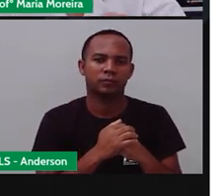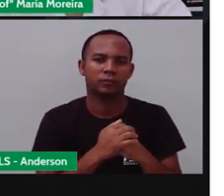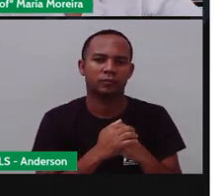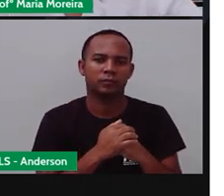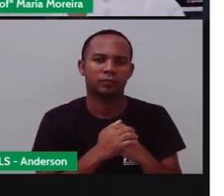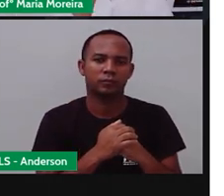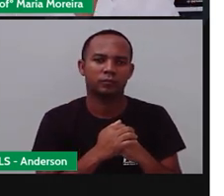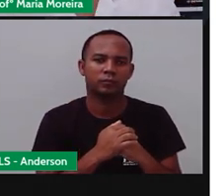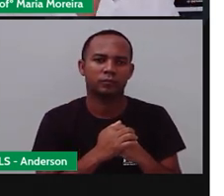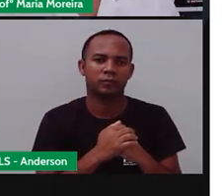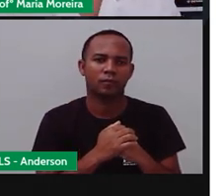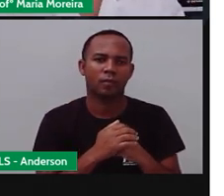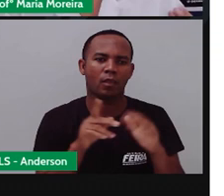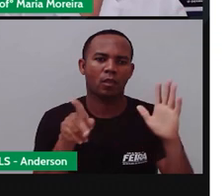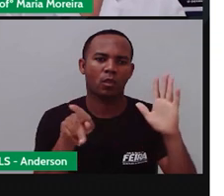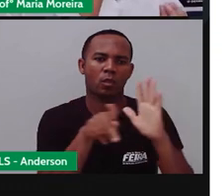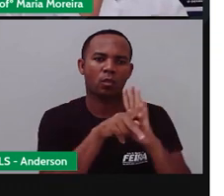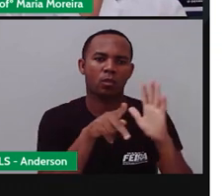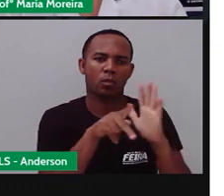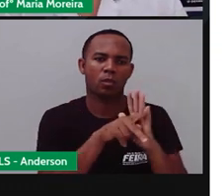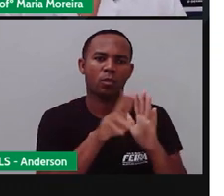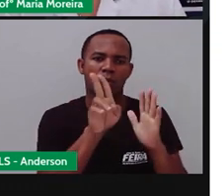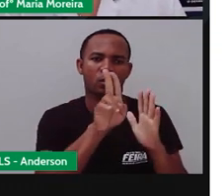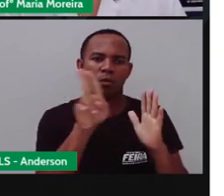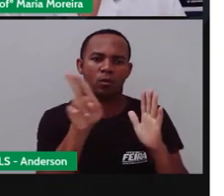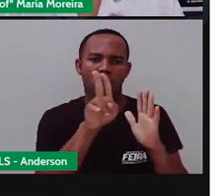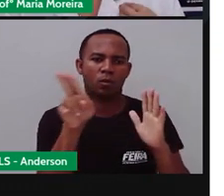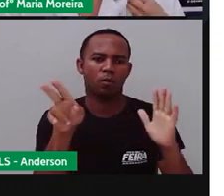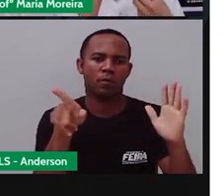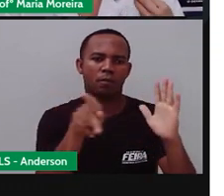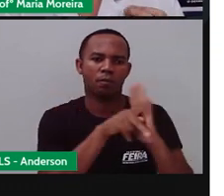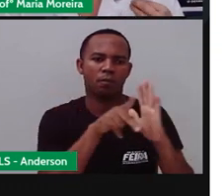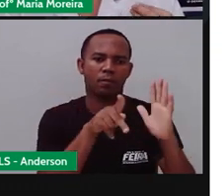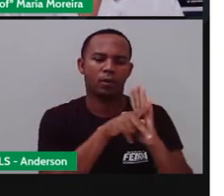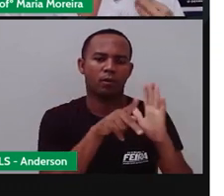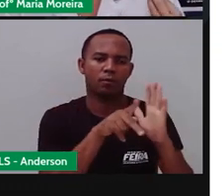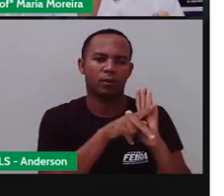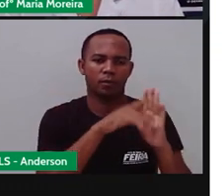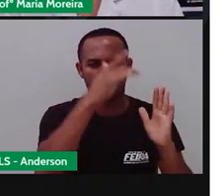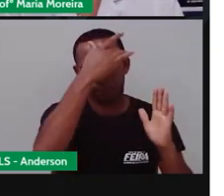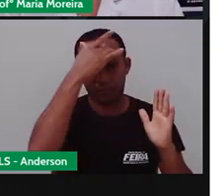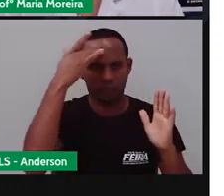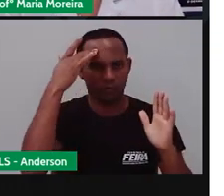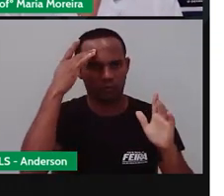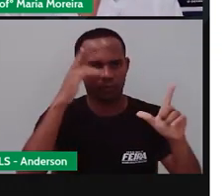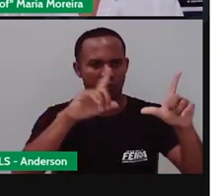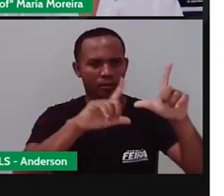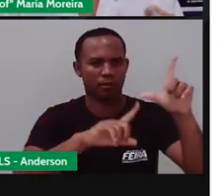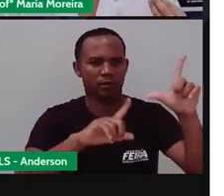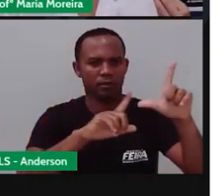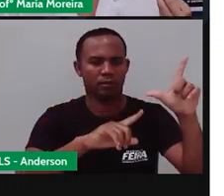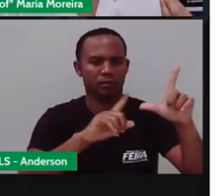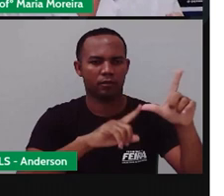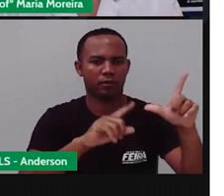substantivo próprio. E por ser um substantivo próprio, ele precisa ser escrito o quê? Com letra, o quê?